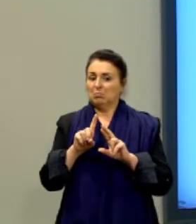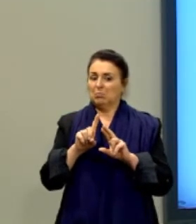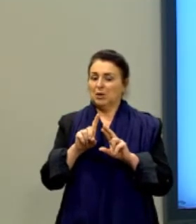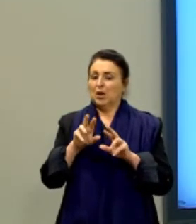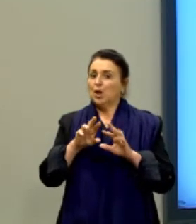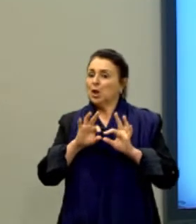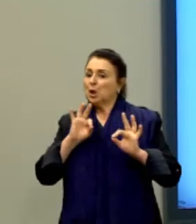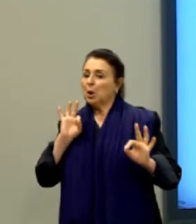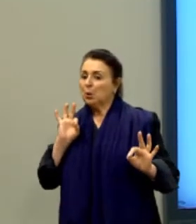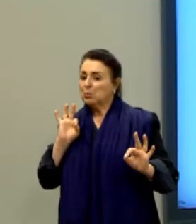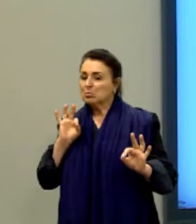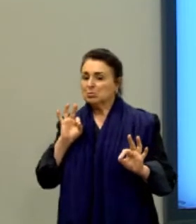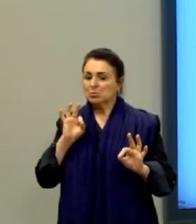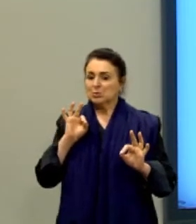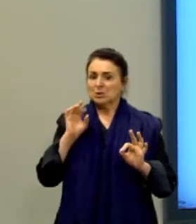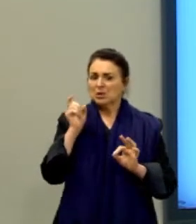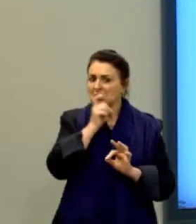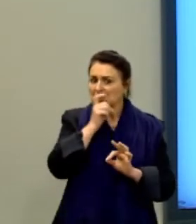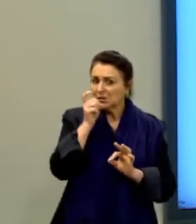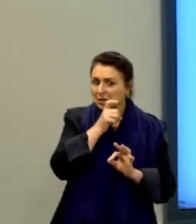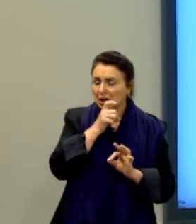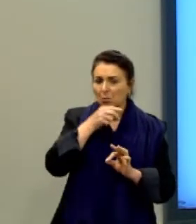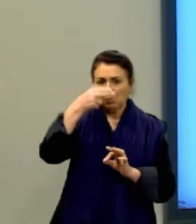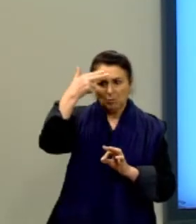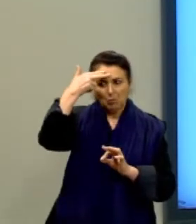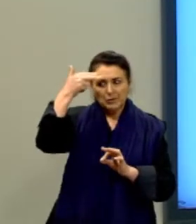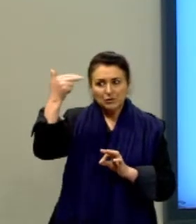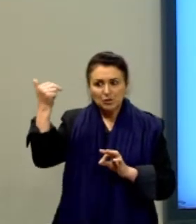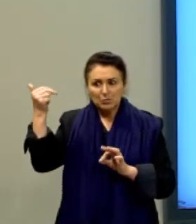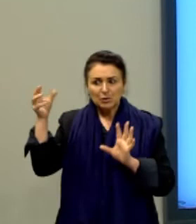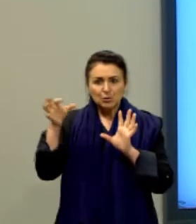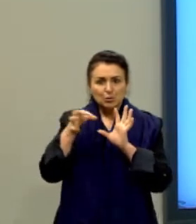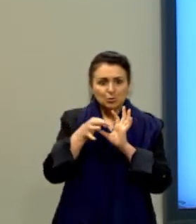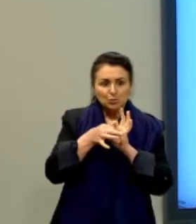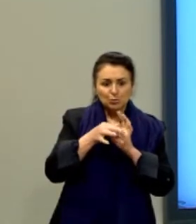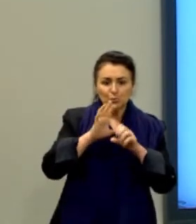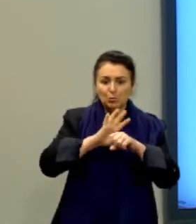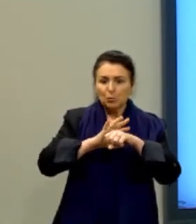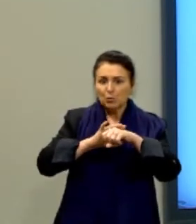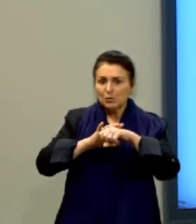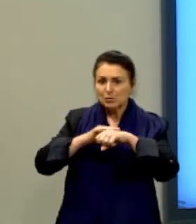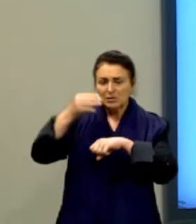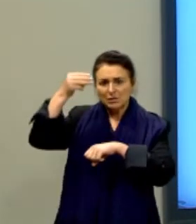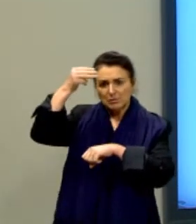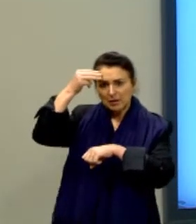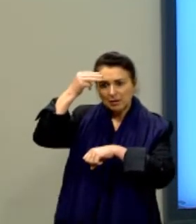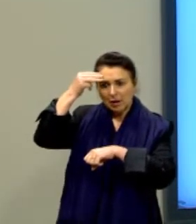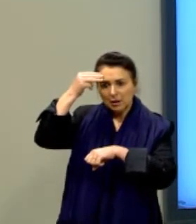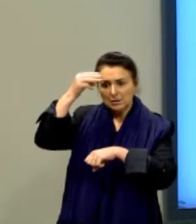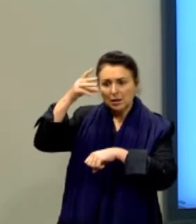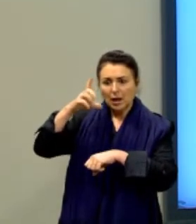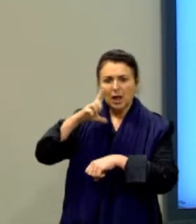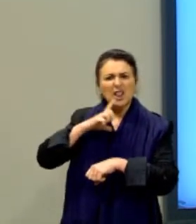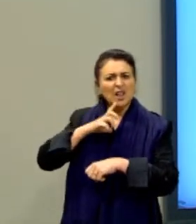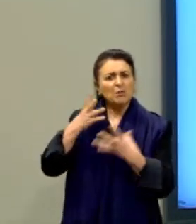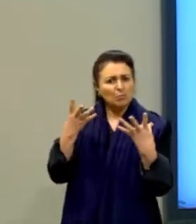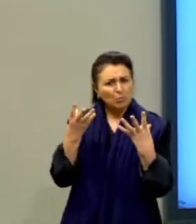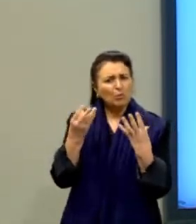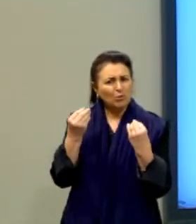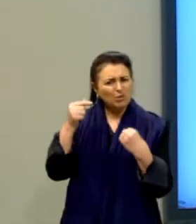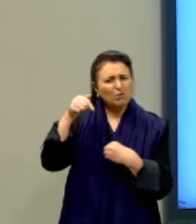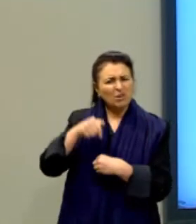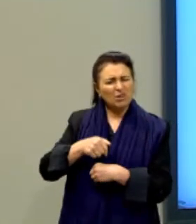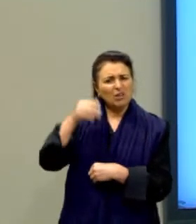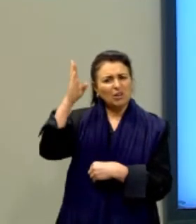vírgula, o estigma associado às doenças mentais é algo recorrente no Brasil. A